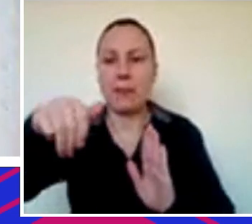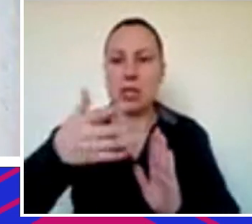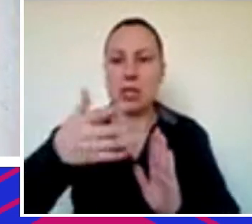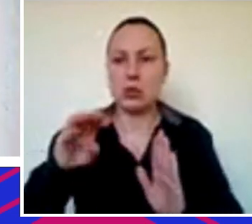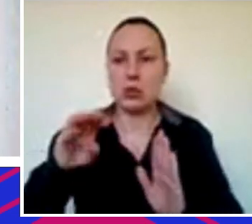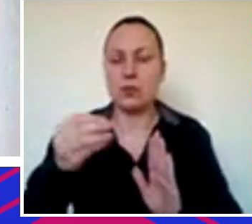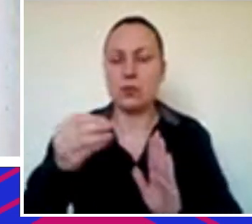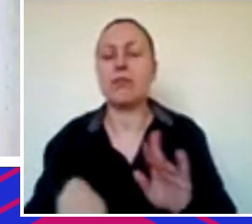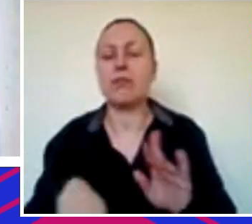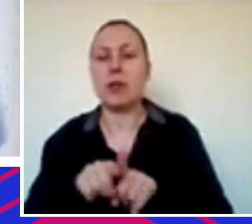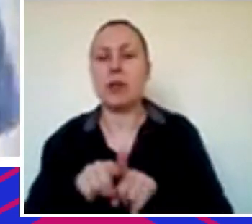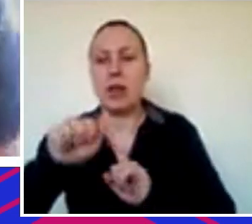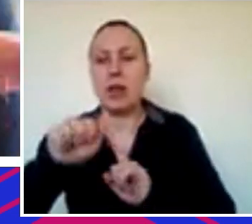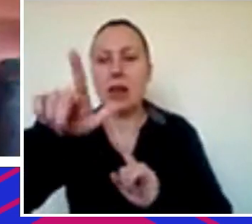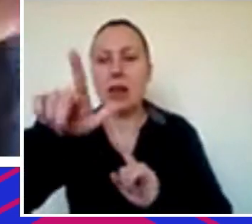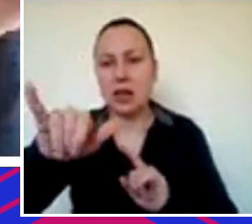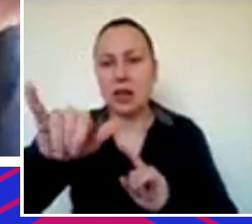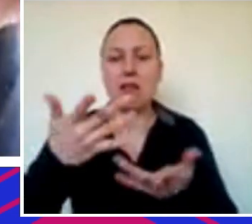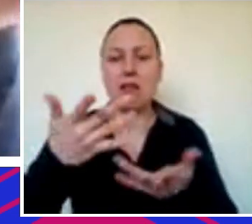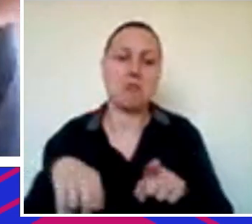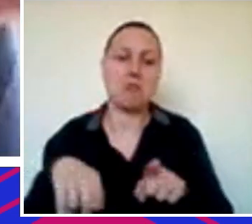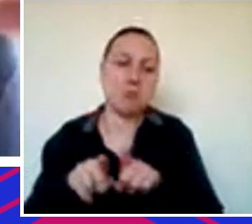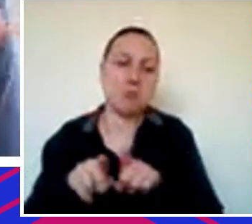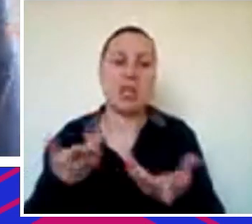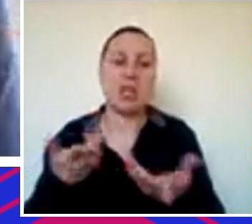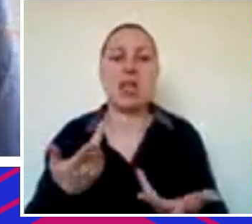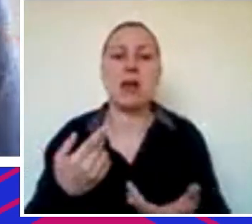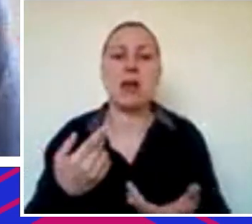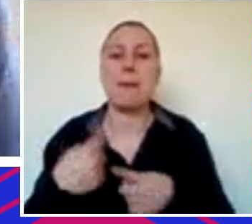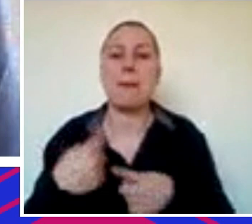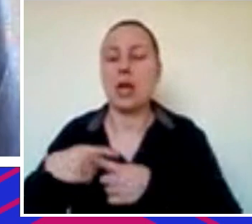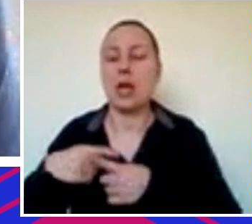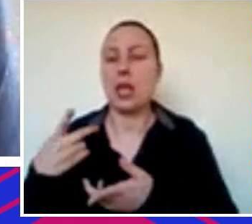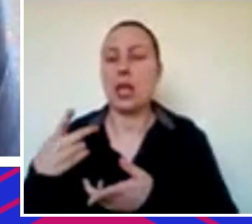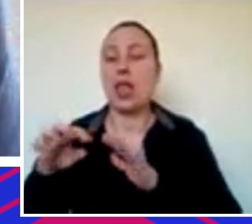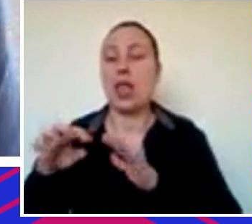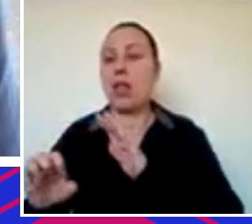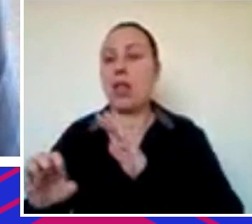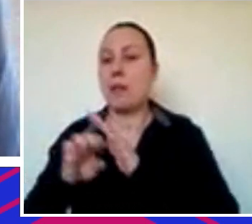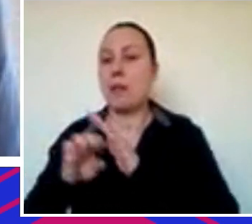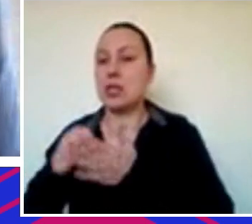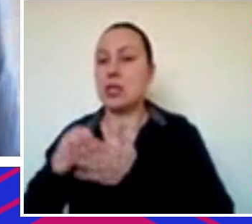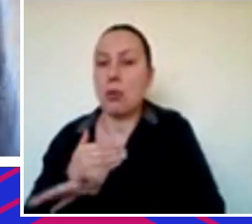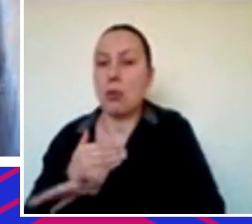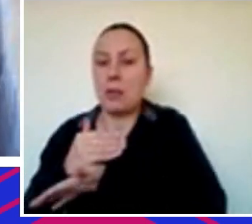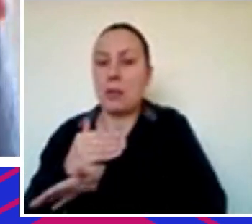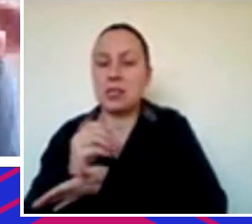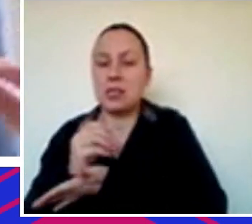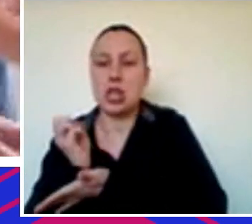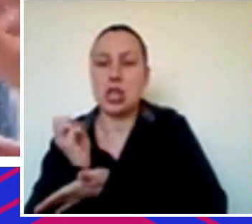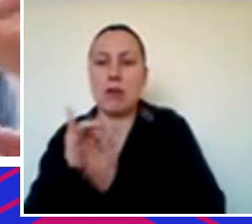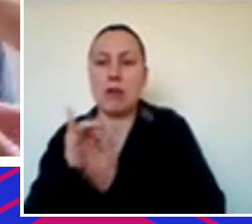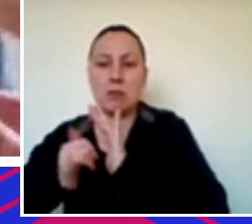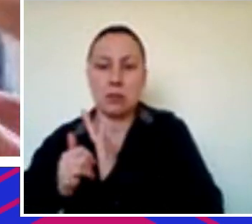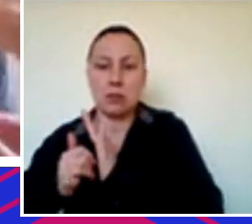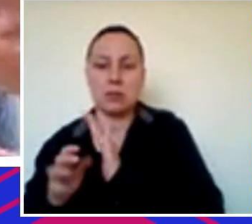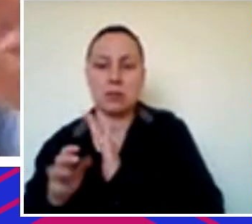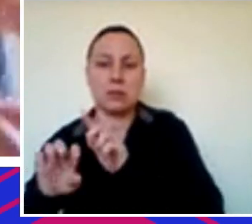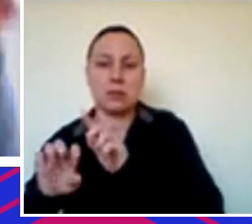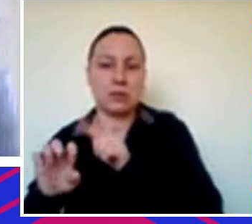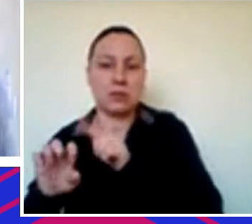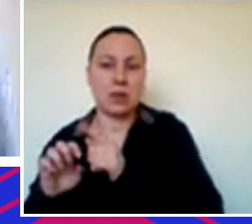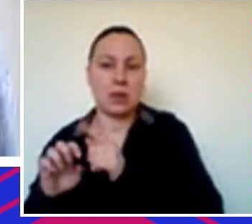Alibaba, é a mesma coisa, né, que é você ter iniciativas empreendedoras que se maturam e que geram condições dentro da companhia